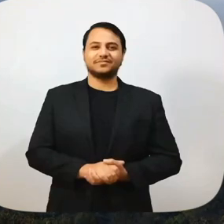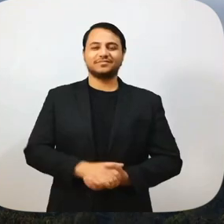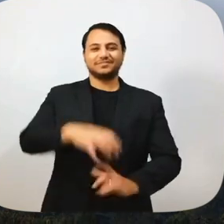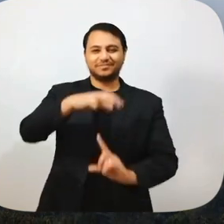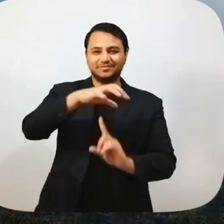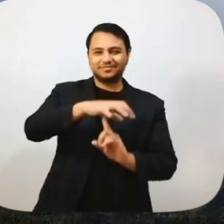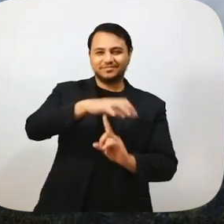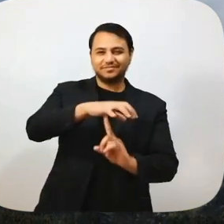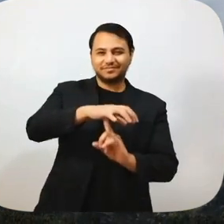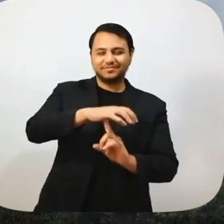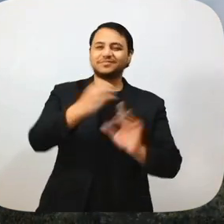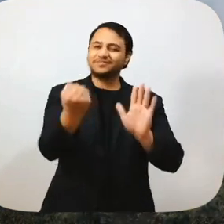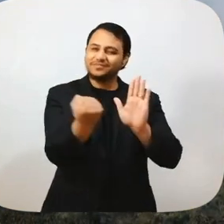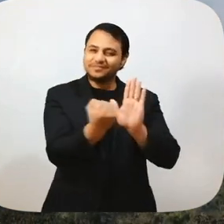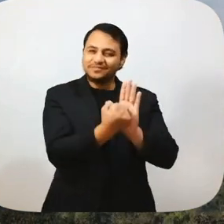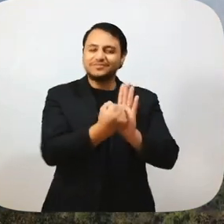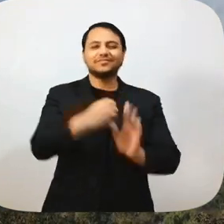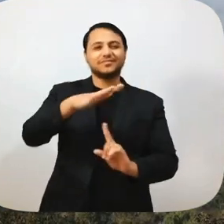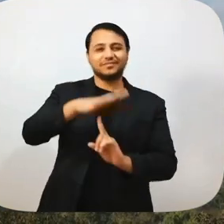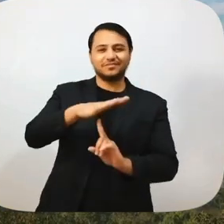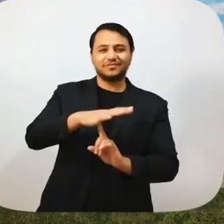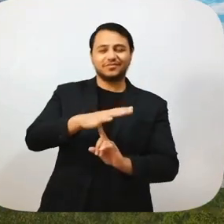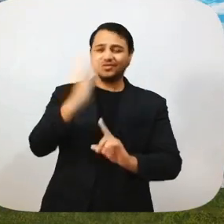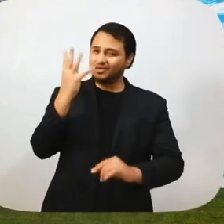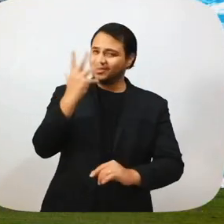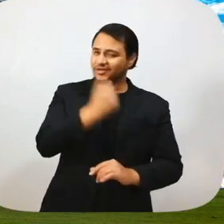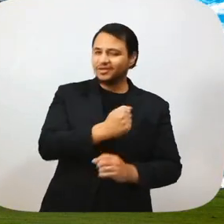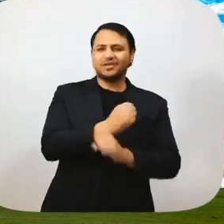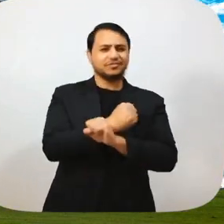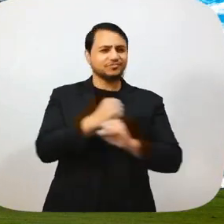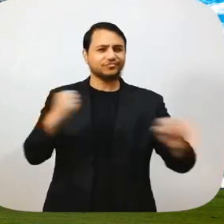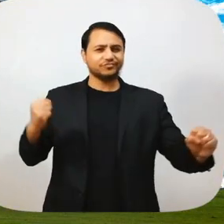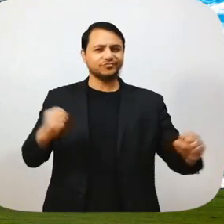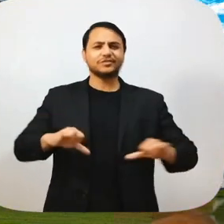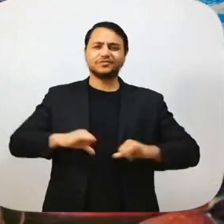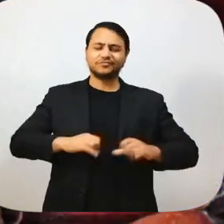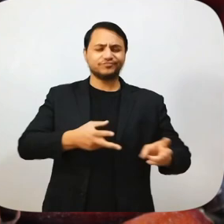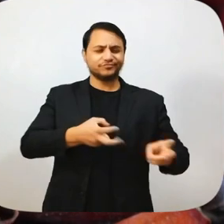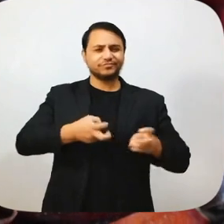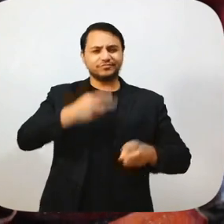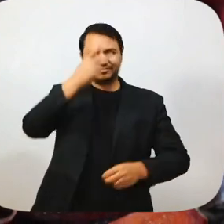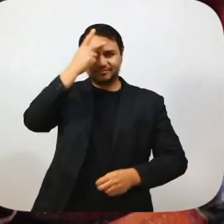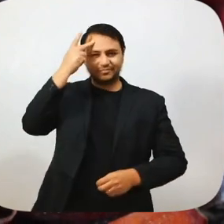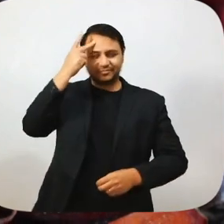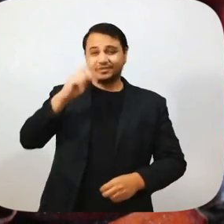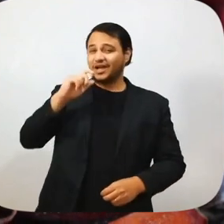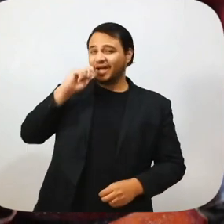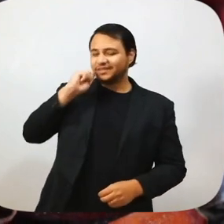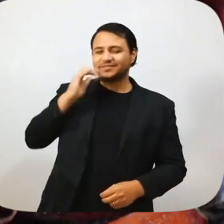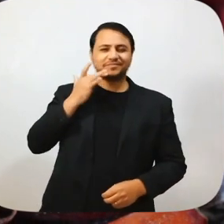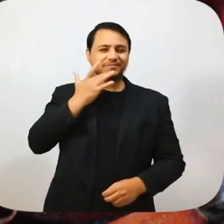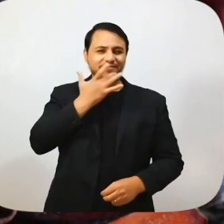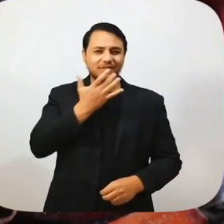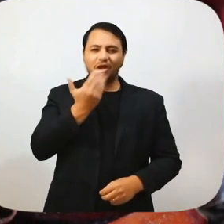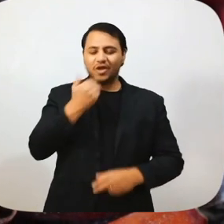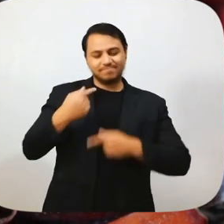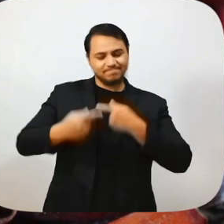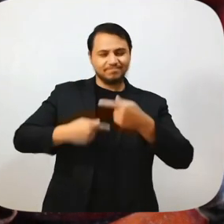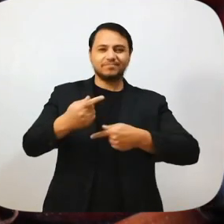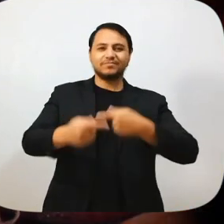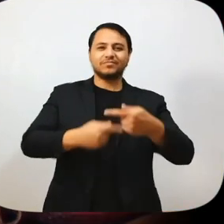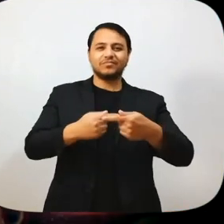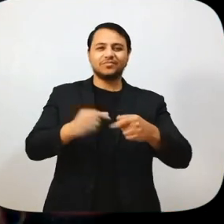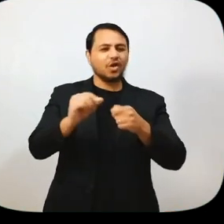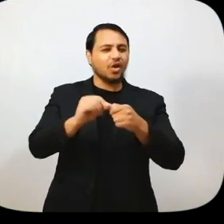Araucária, árvore símbolo do Paraná, bela e grandiosa, mas que sofre com a ganância do homem. Araucária do pinhão saboroso, que alimenta